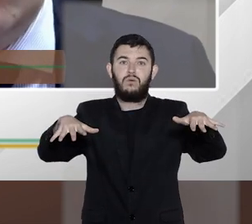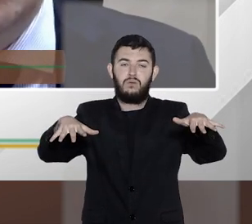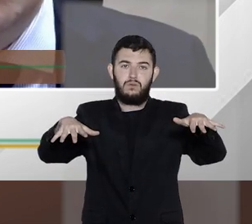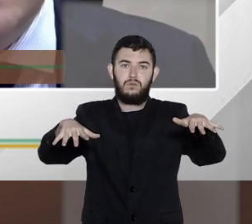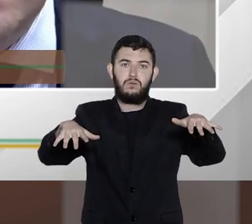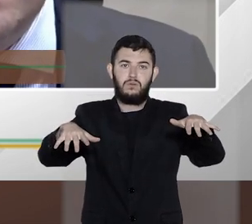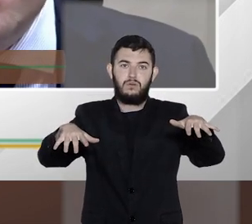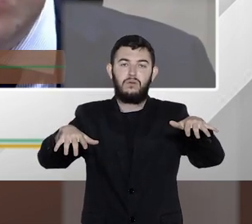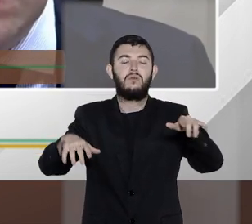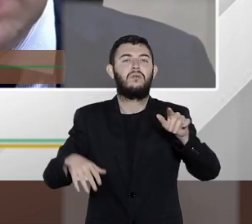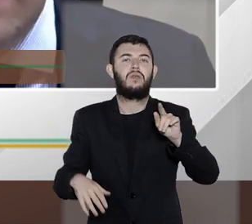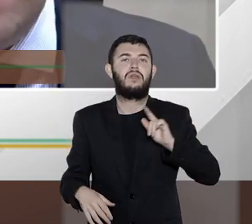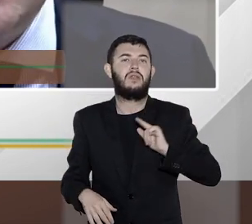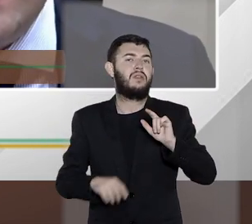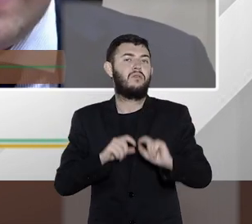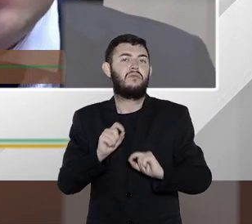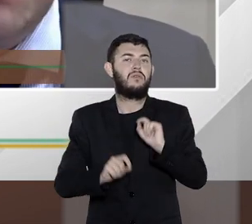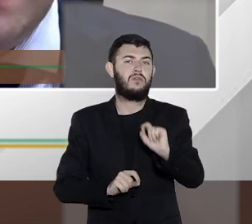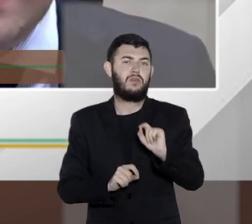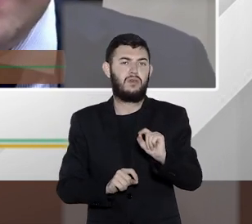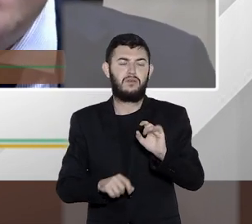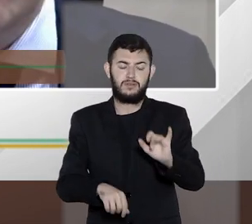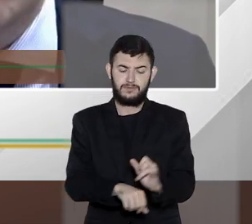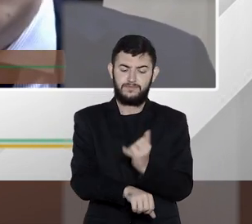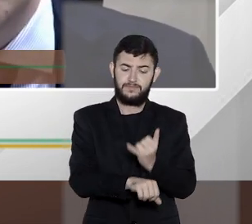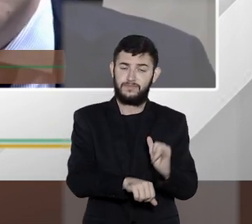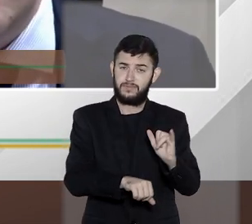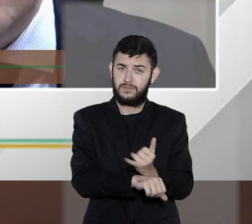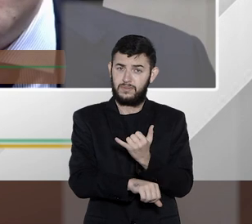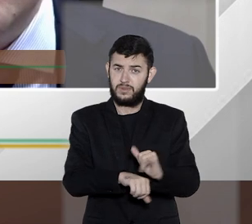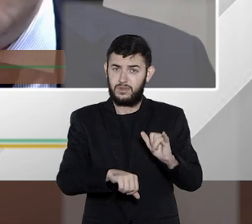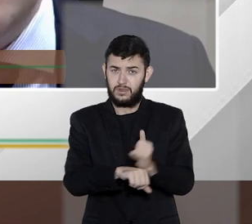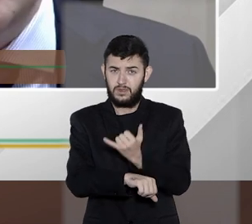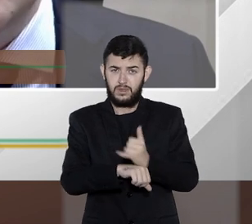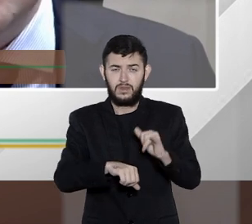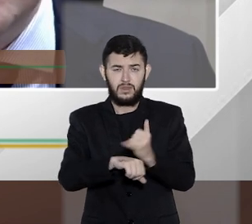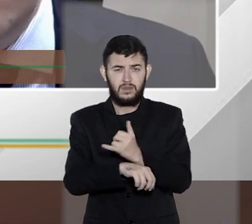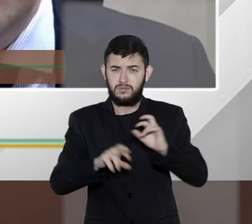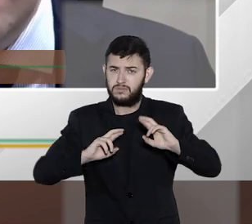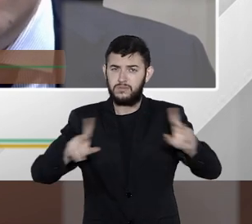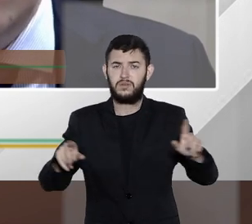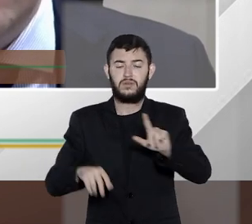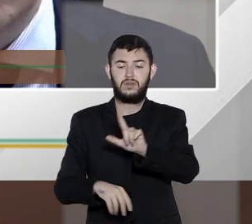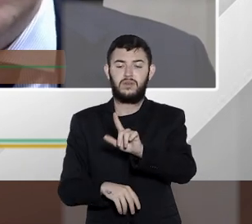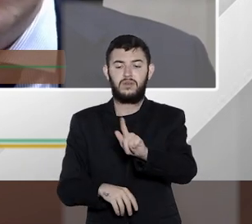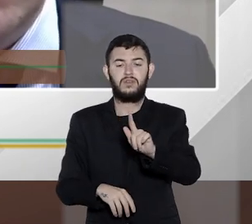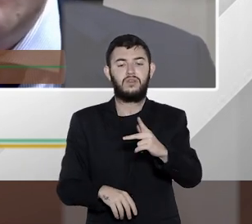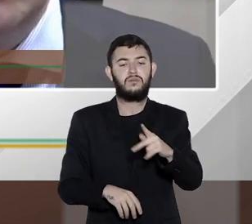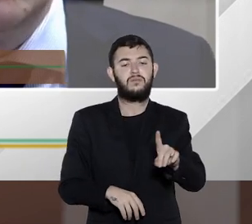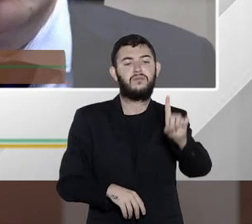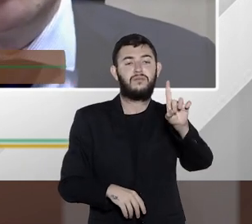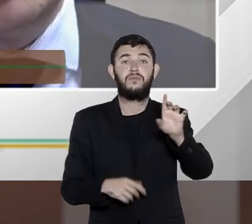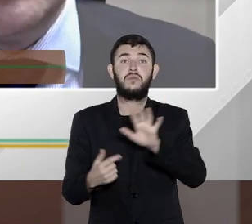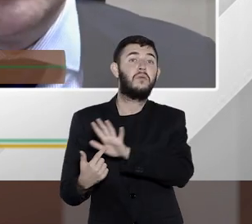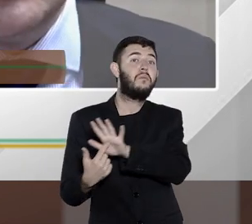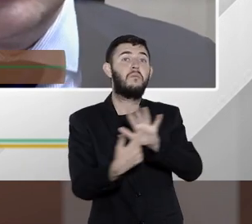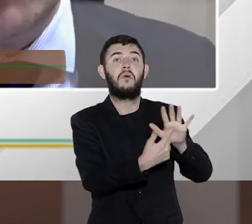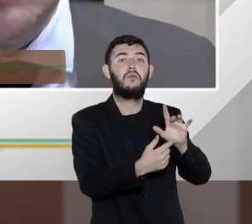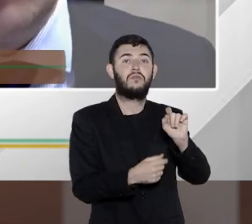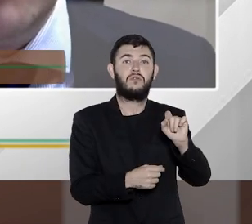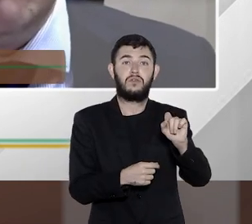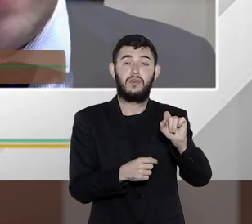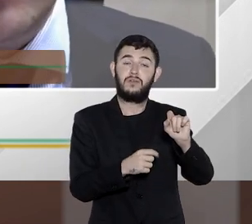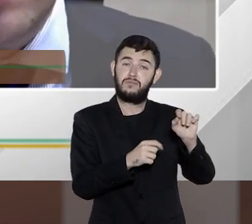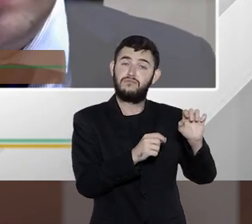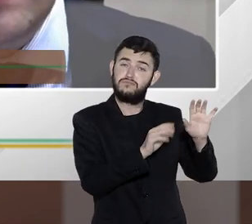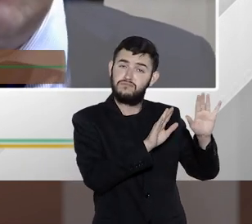temos ainda outros mecanismos. Mas a LGTB, nesse ponto da penalização, eu vejo um direcionamento muito grande